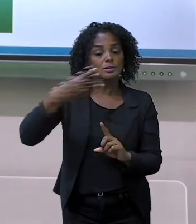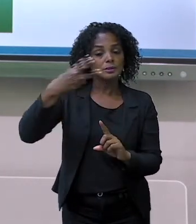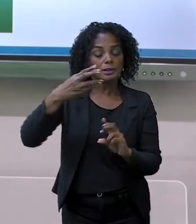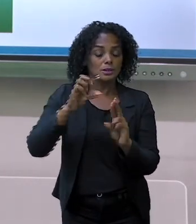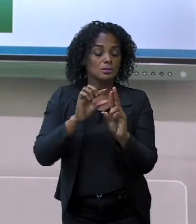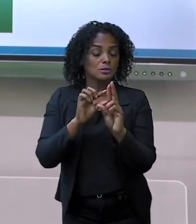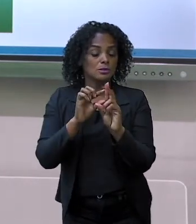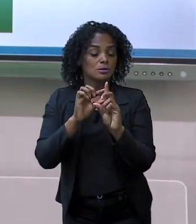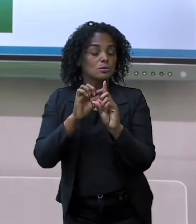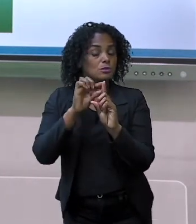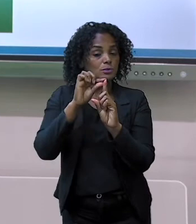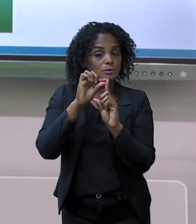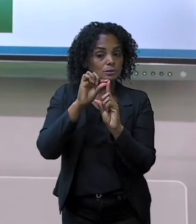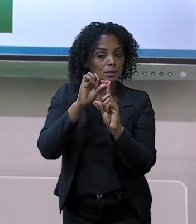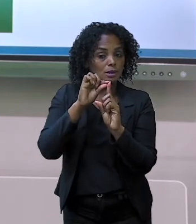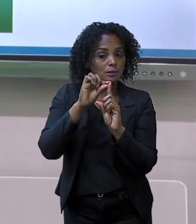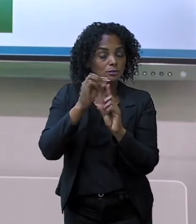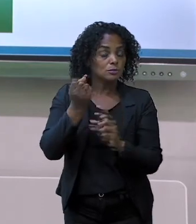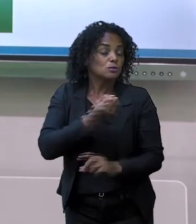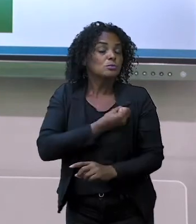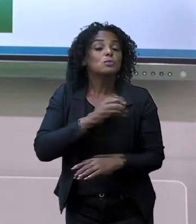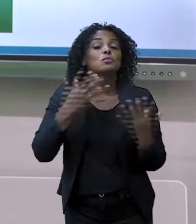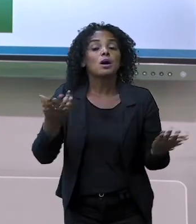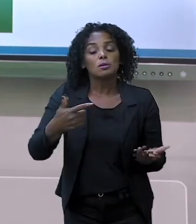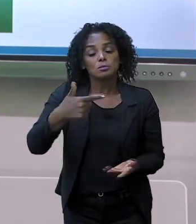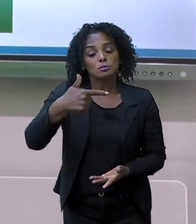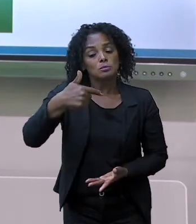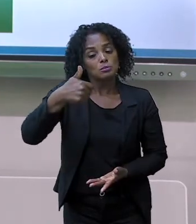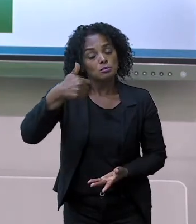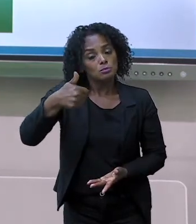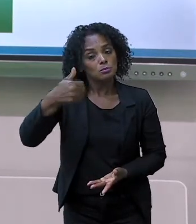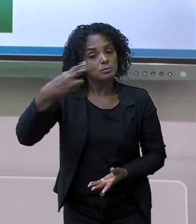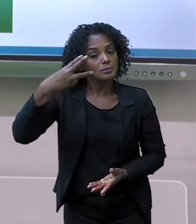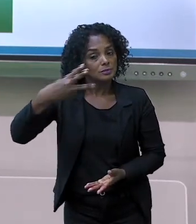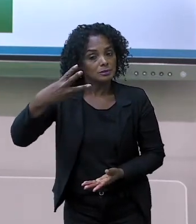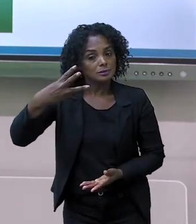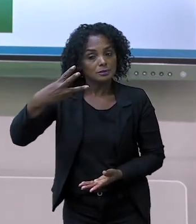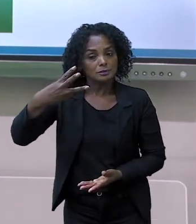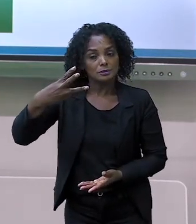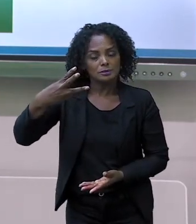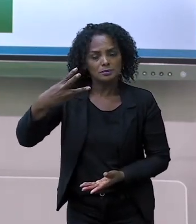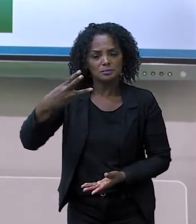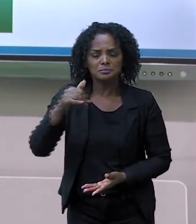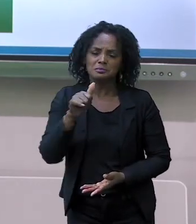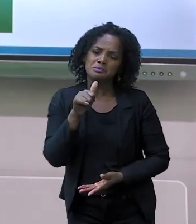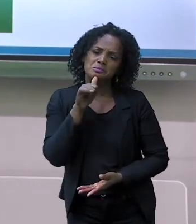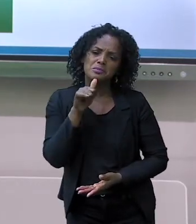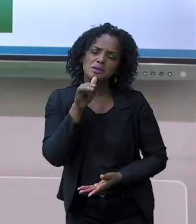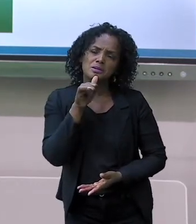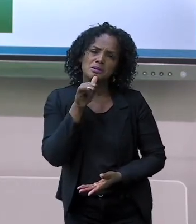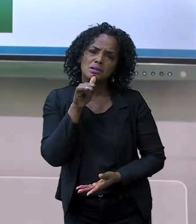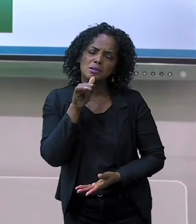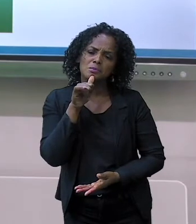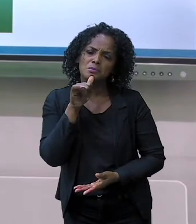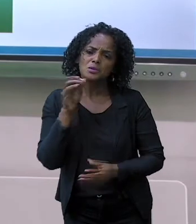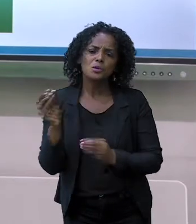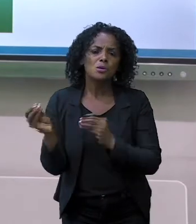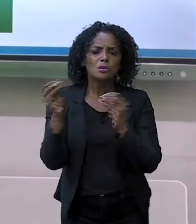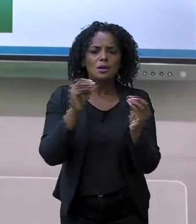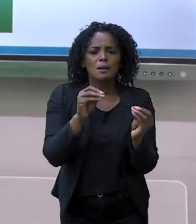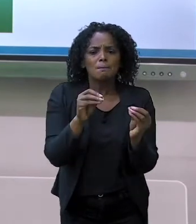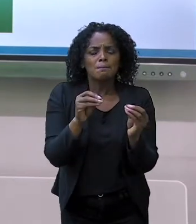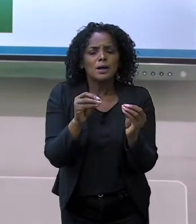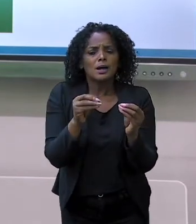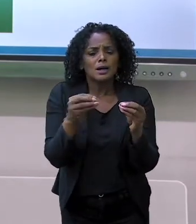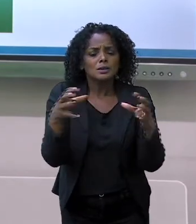que vai ser treze. E se por um acaso entrasse mais um montinho aqui